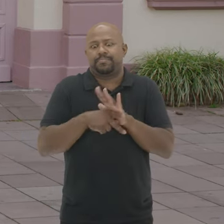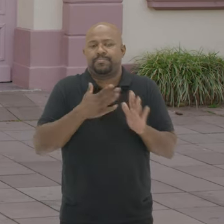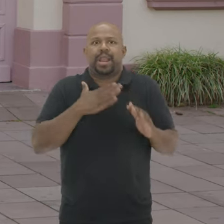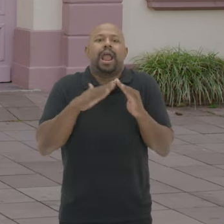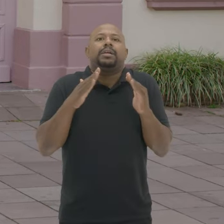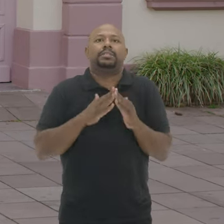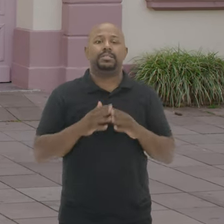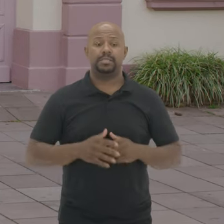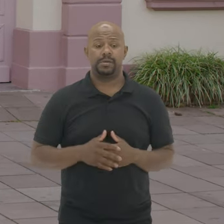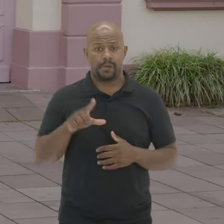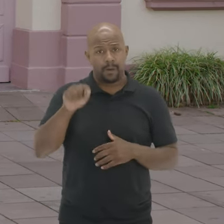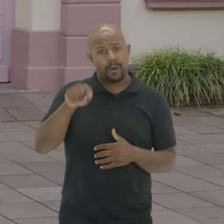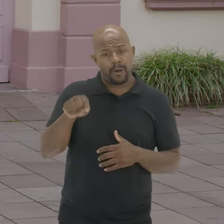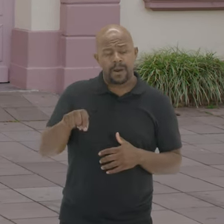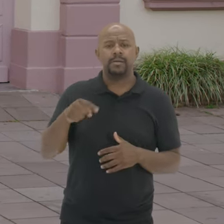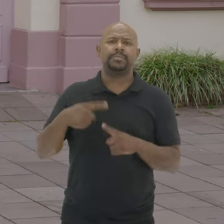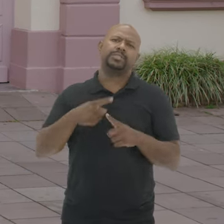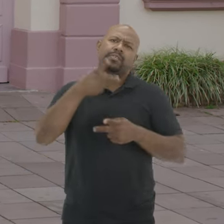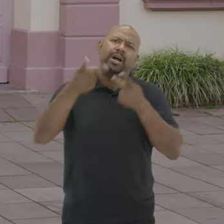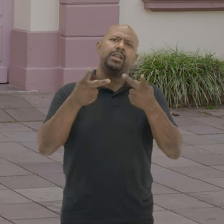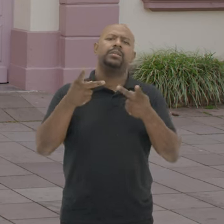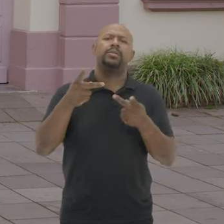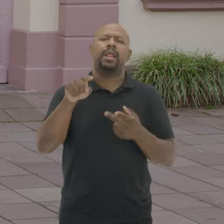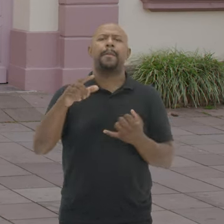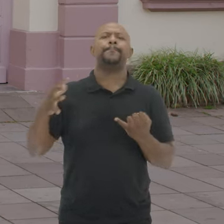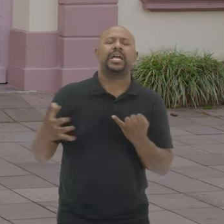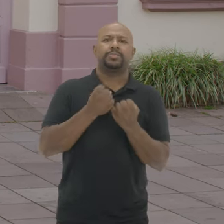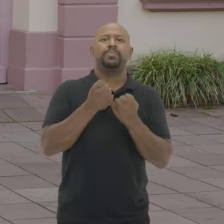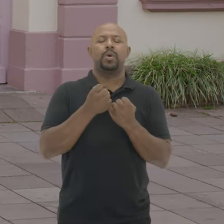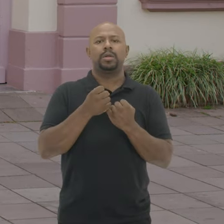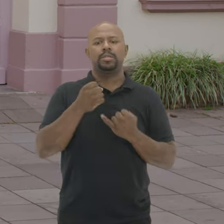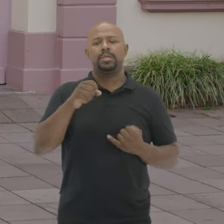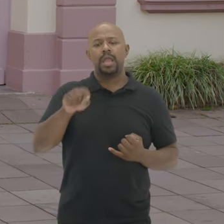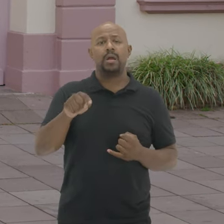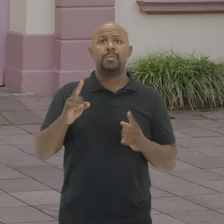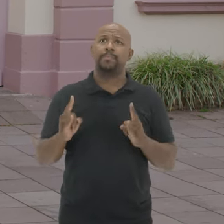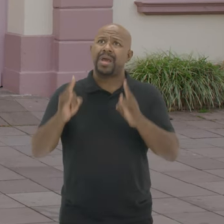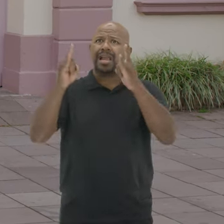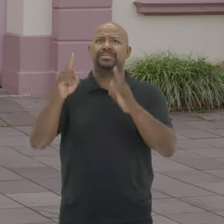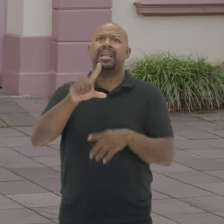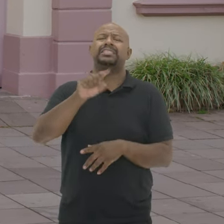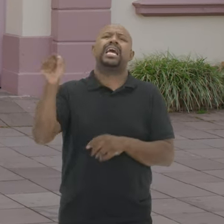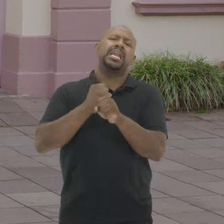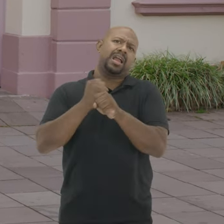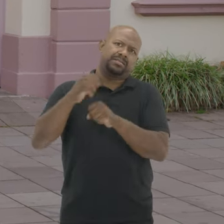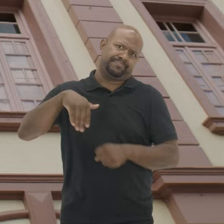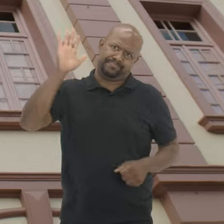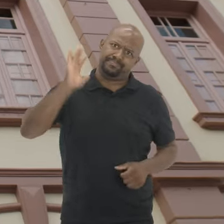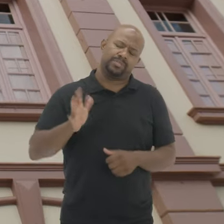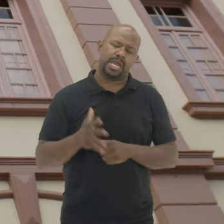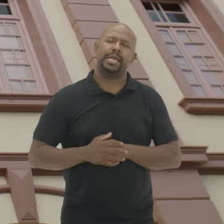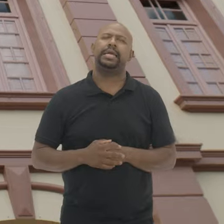É casa E eu escolhi Aqui Porque Como a Está falando Patrimônio É um local Que é um prédio Centenário